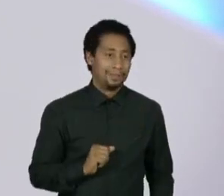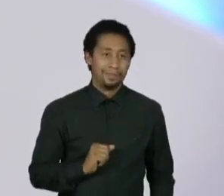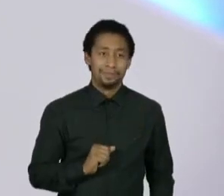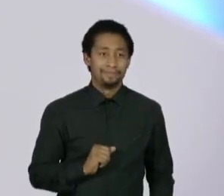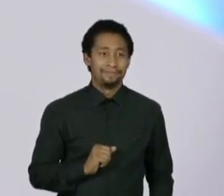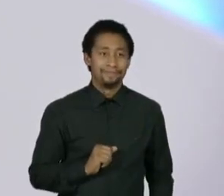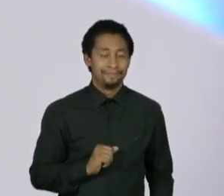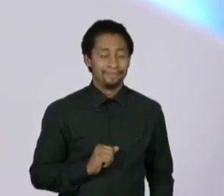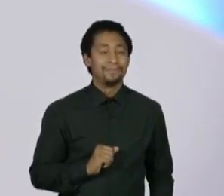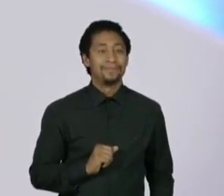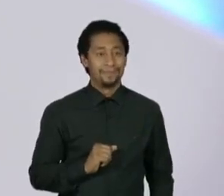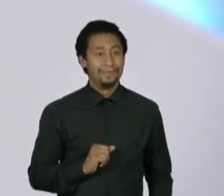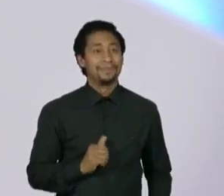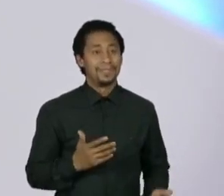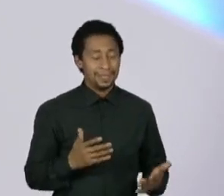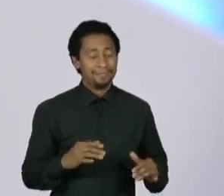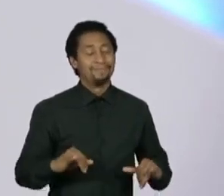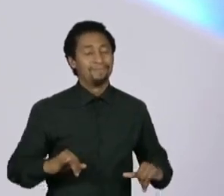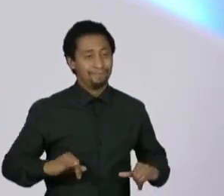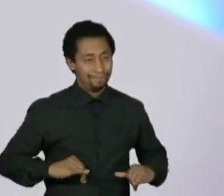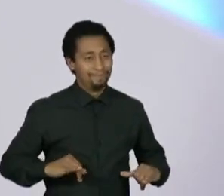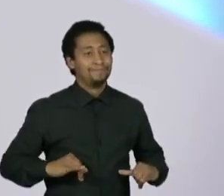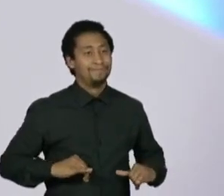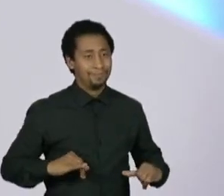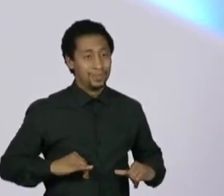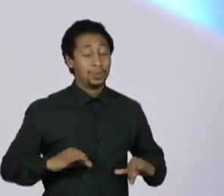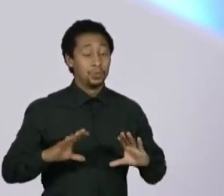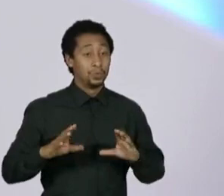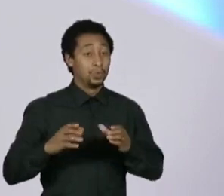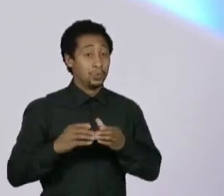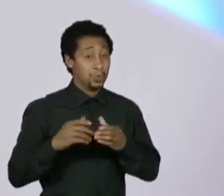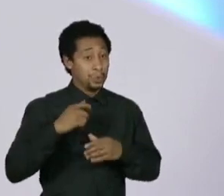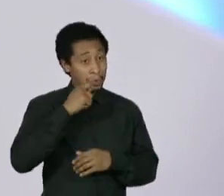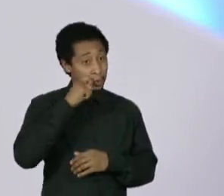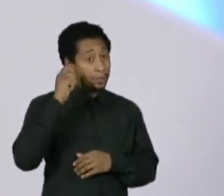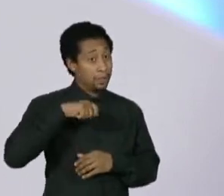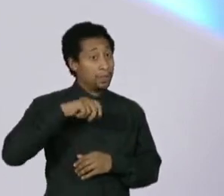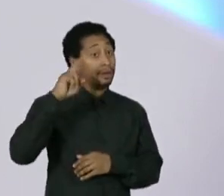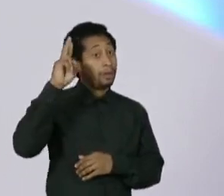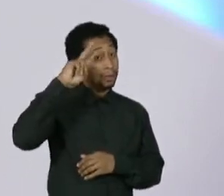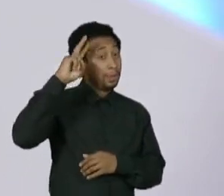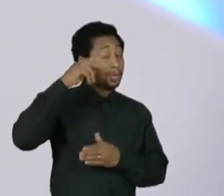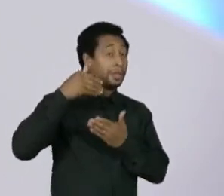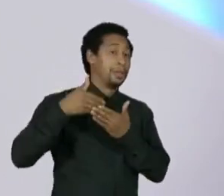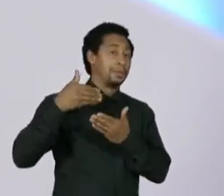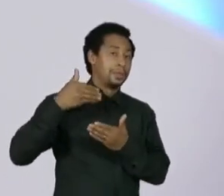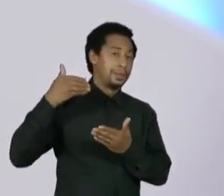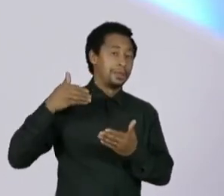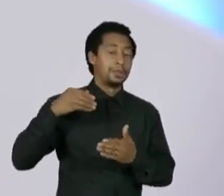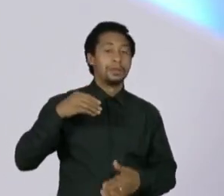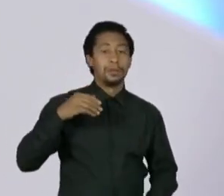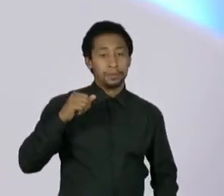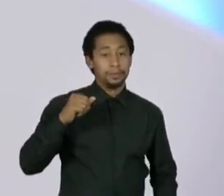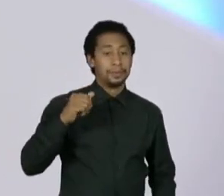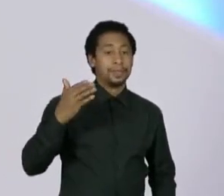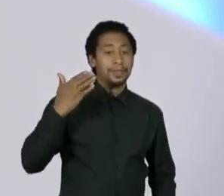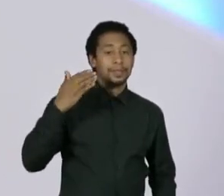russofobia. Os ucranianos lembram ainda os versos do Maximilian Voloshin, de